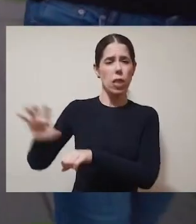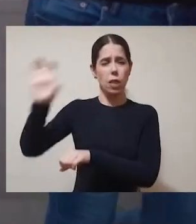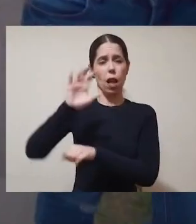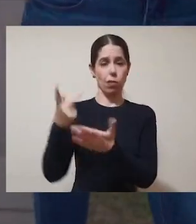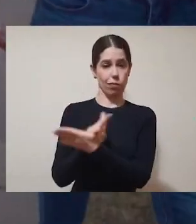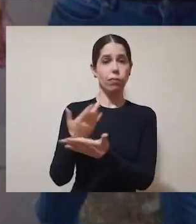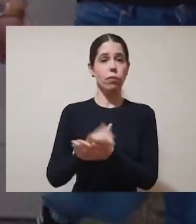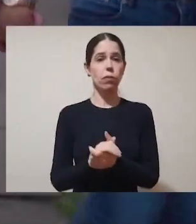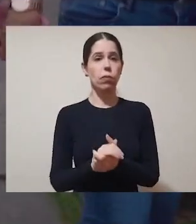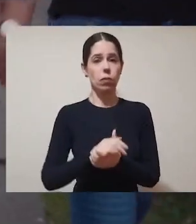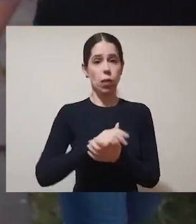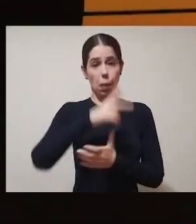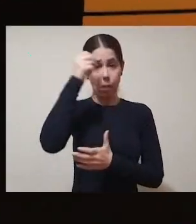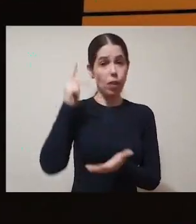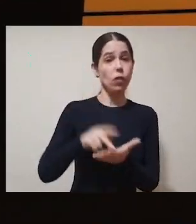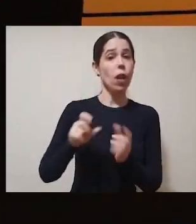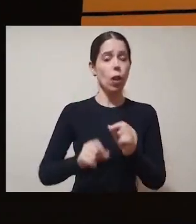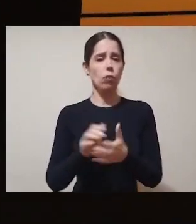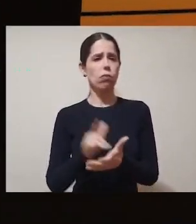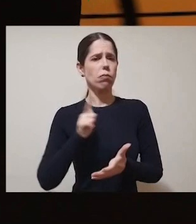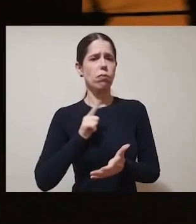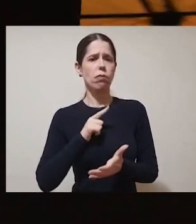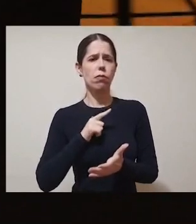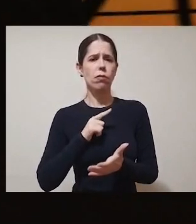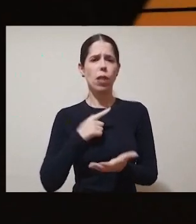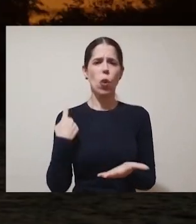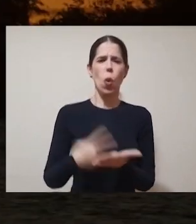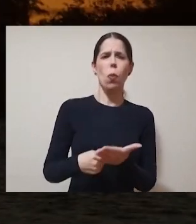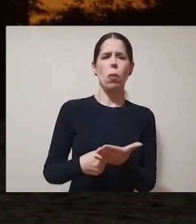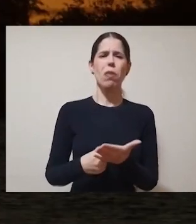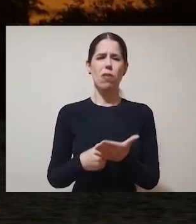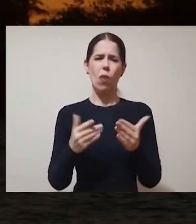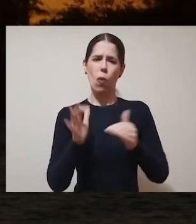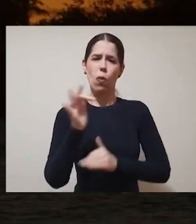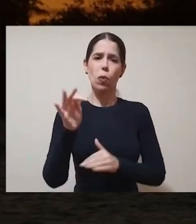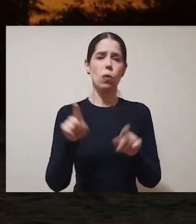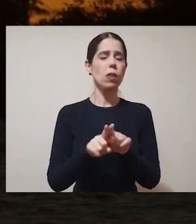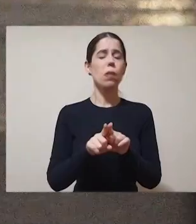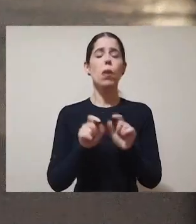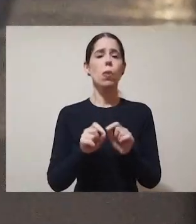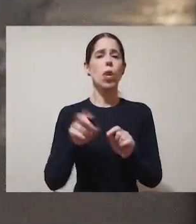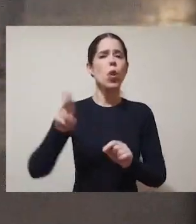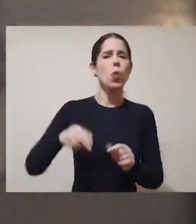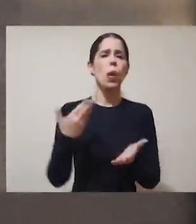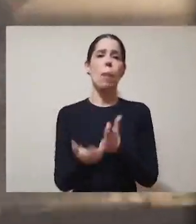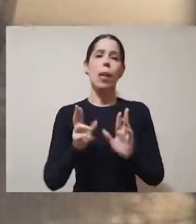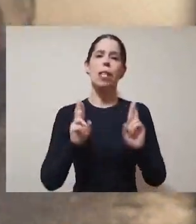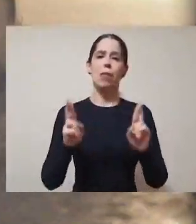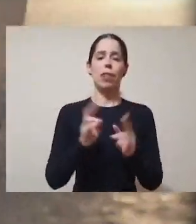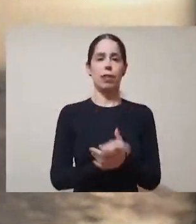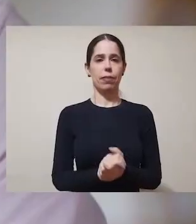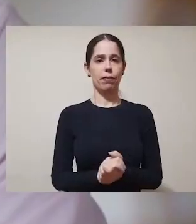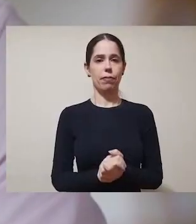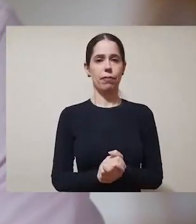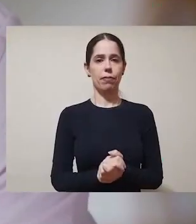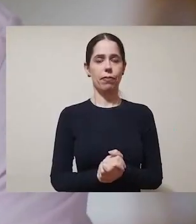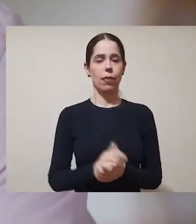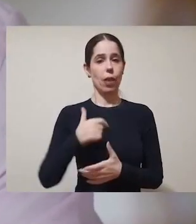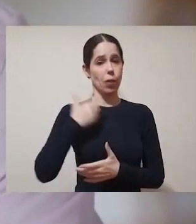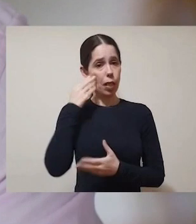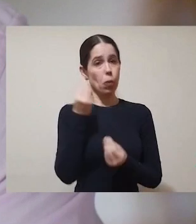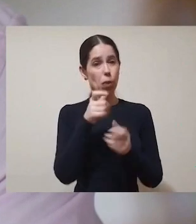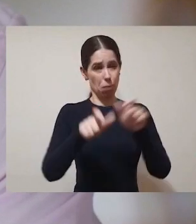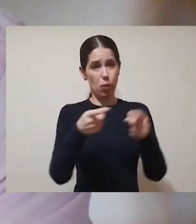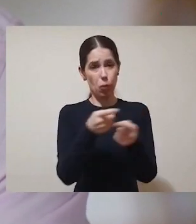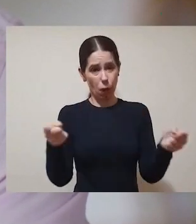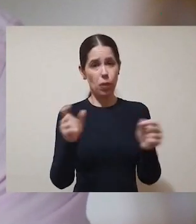Um prefeito de verdade é aquele que tem compromisso com o futuro e jamais perde a esperança. Eu sei que